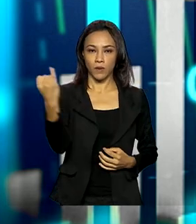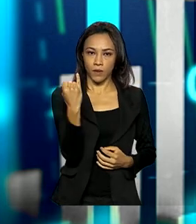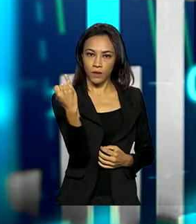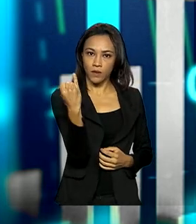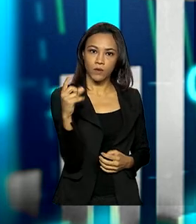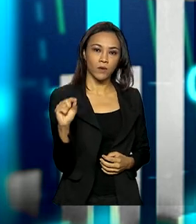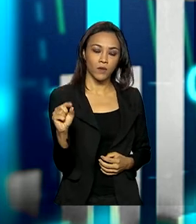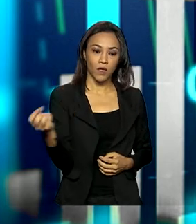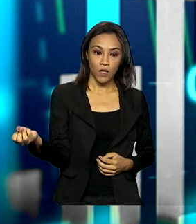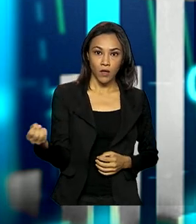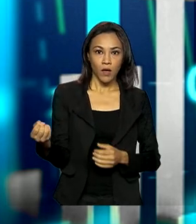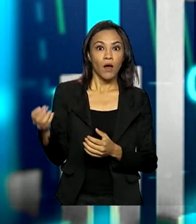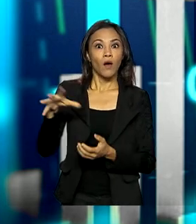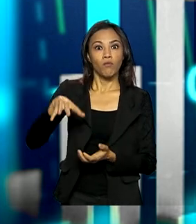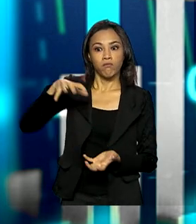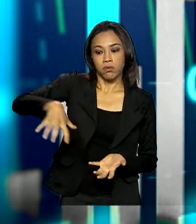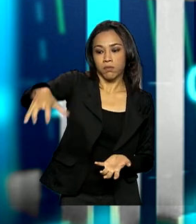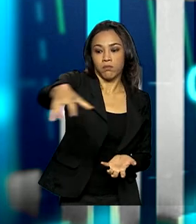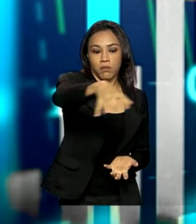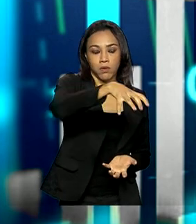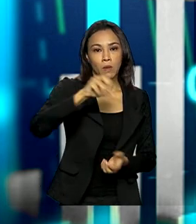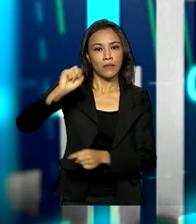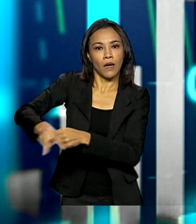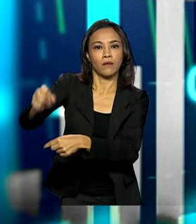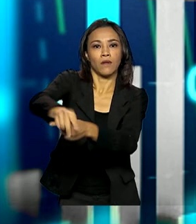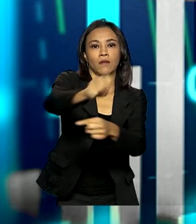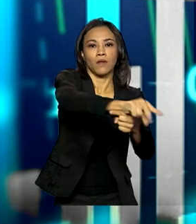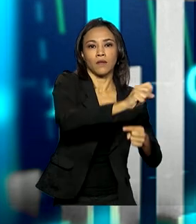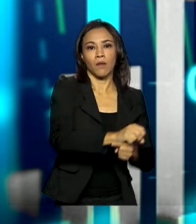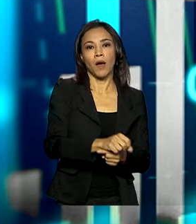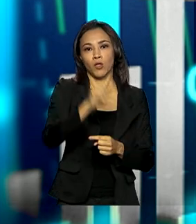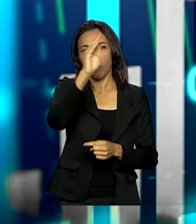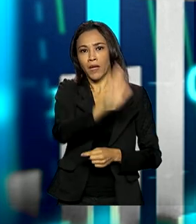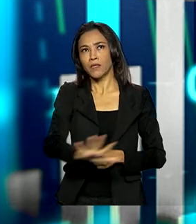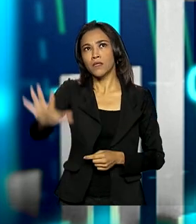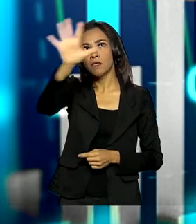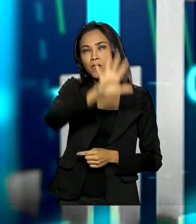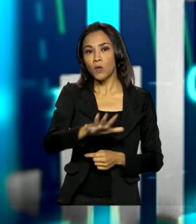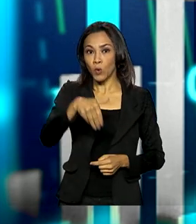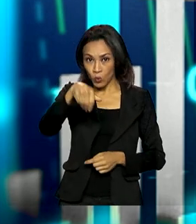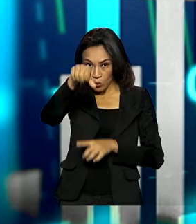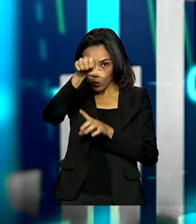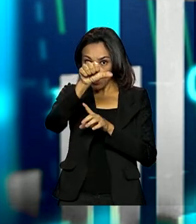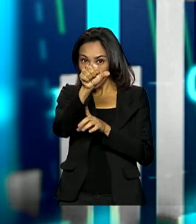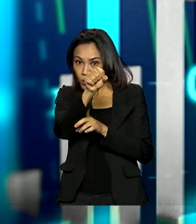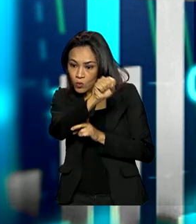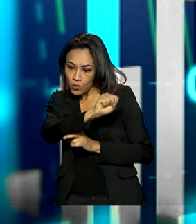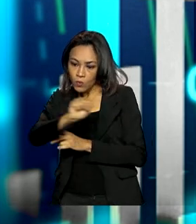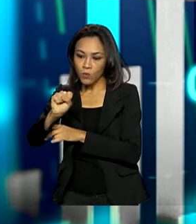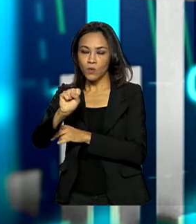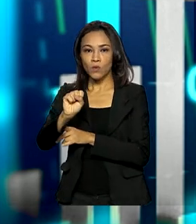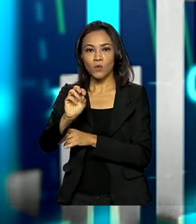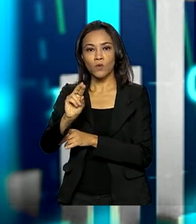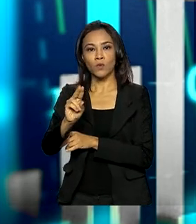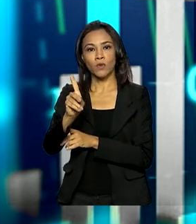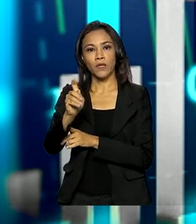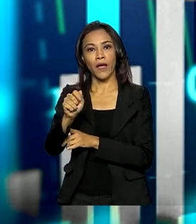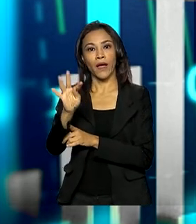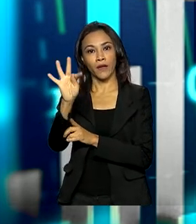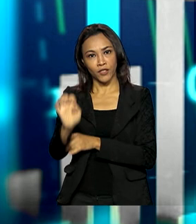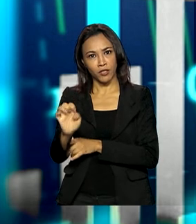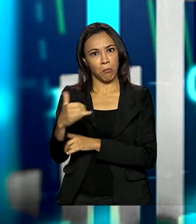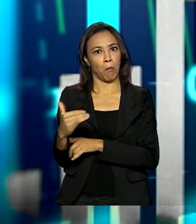de novos postos de trabalho por região. Nós temos, claro, uma concentração no Sudeste em função até da importância econômica dessa região,